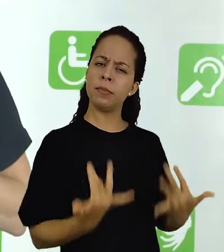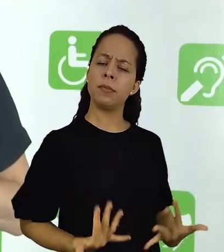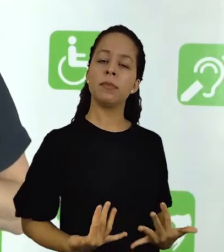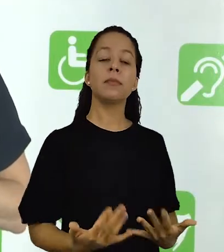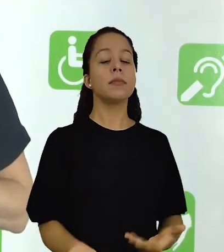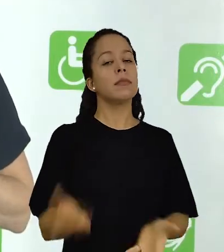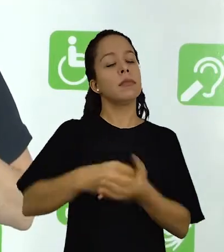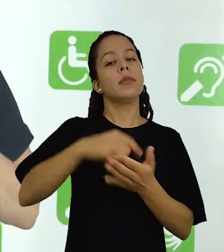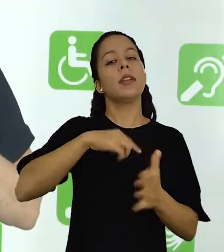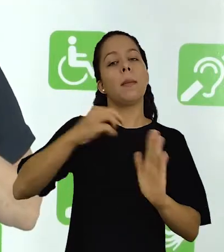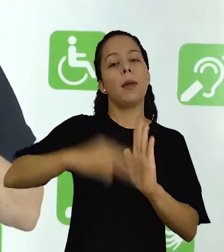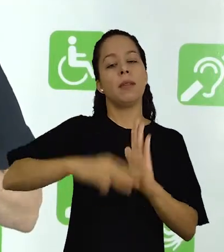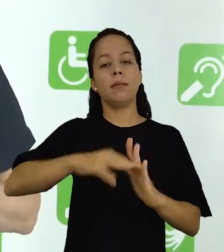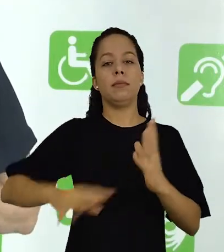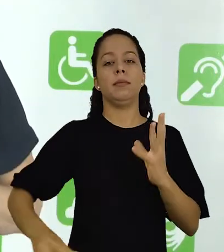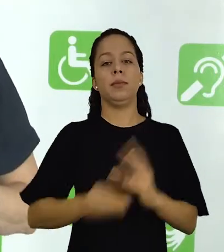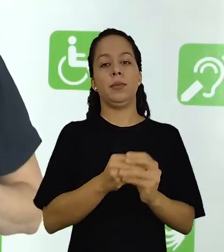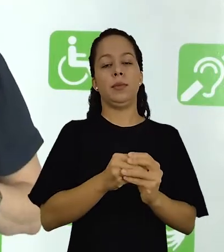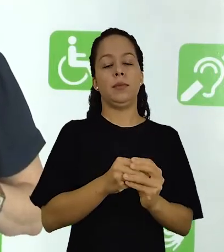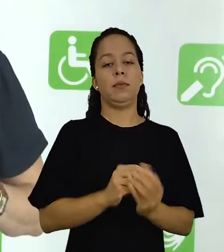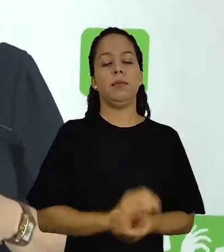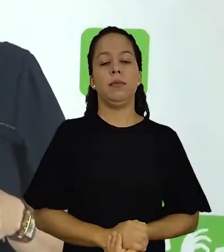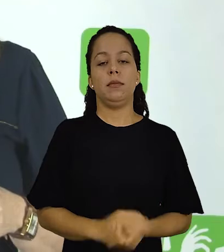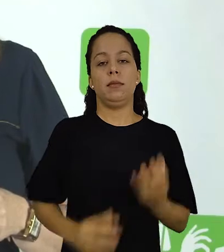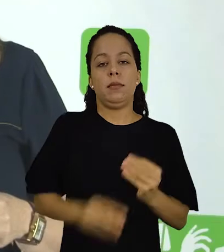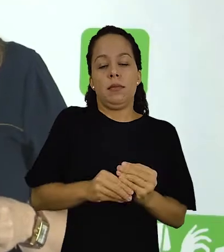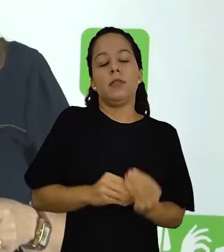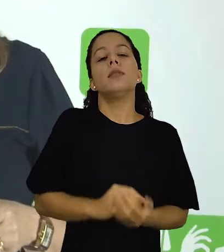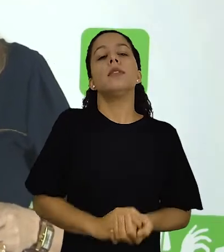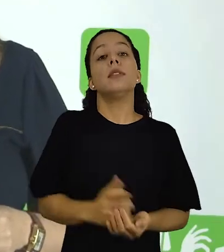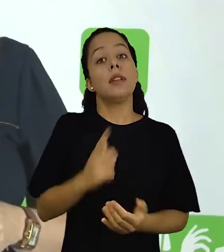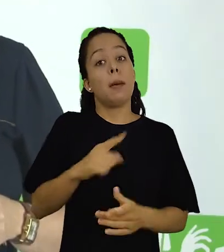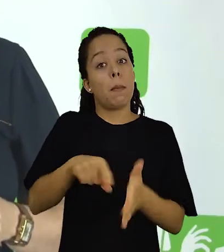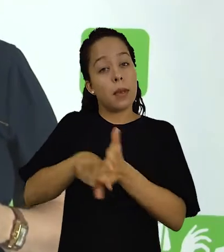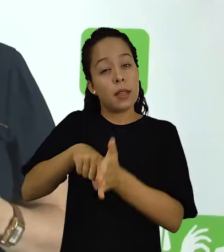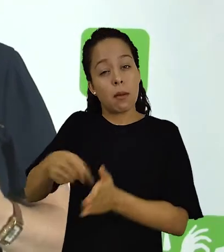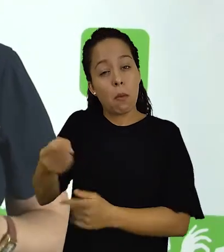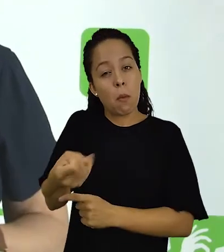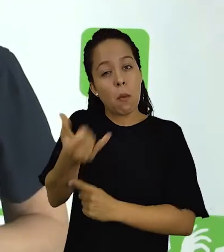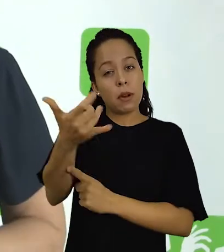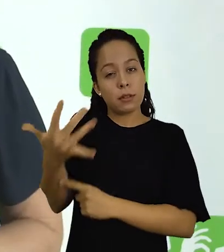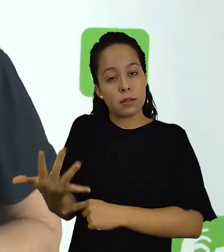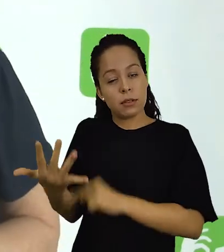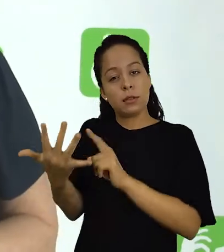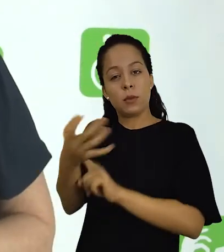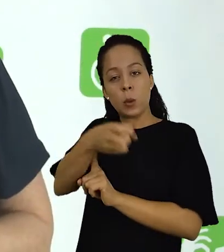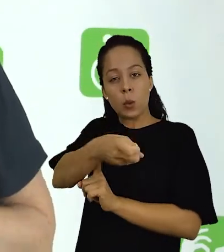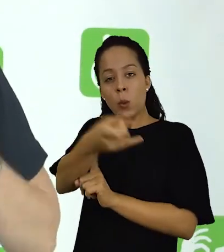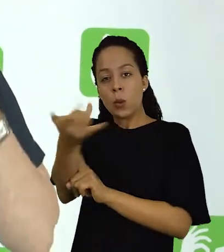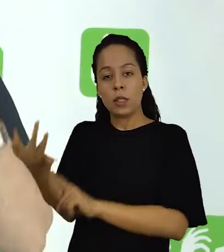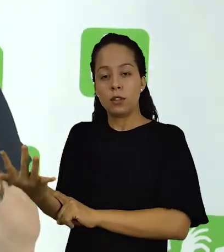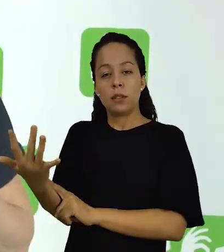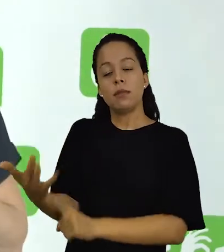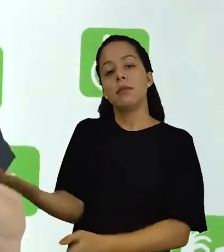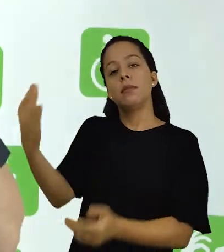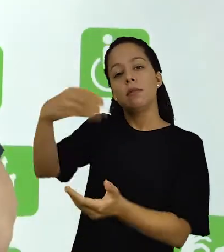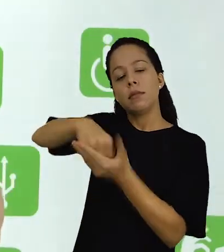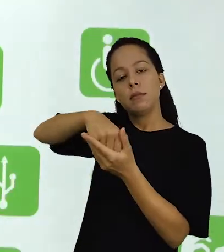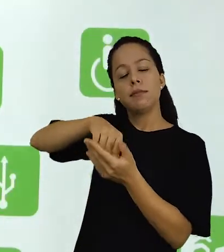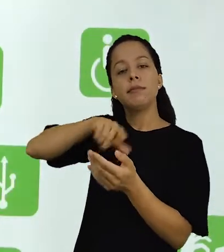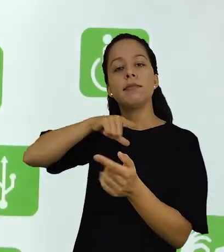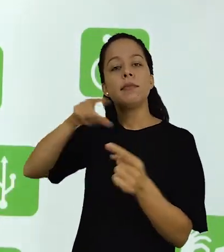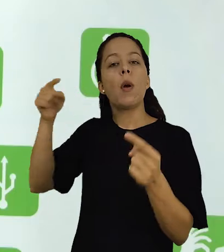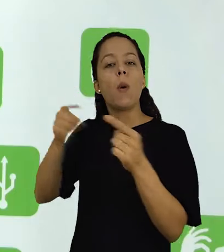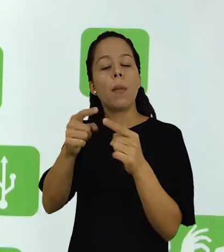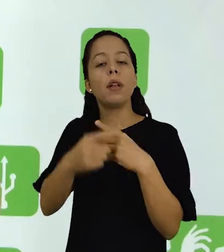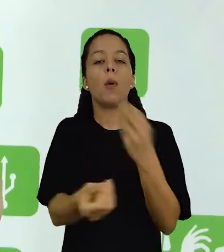ela utiliza o método indutivo. Na pesquisa quantitativa, é mais comum se